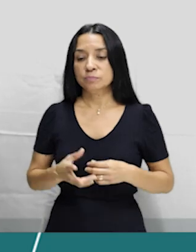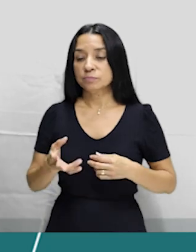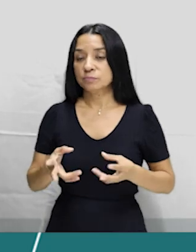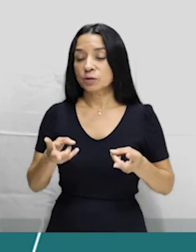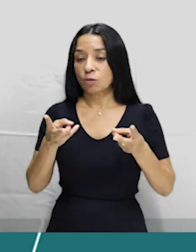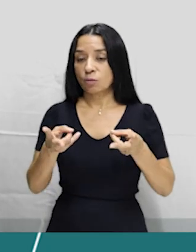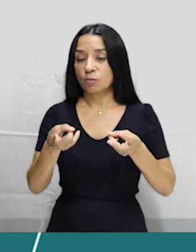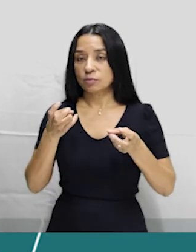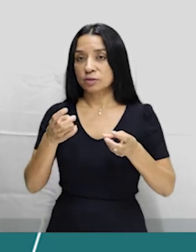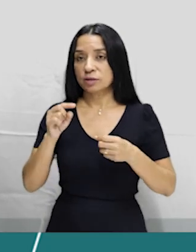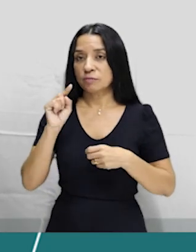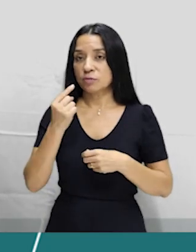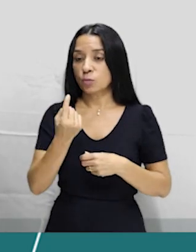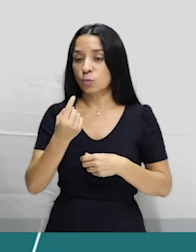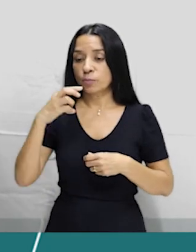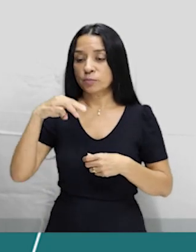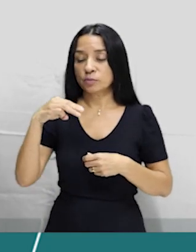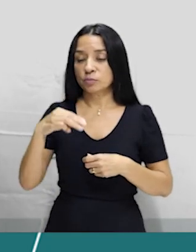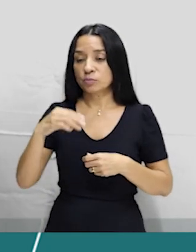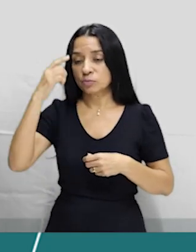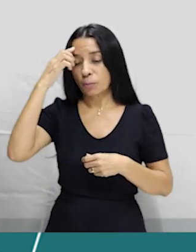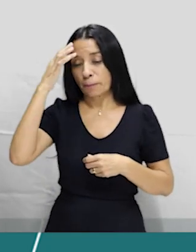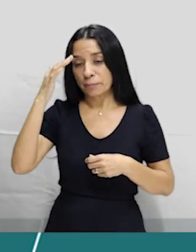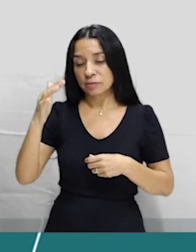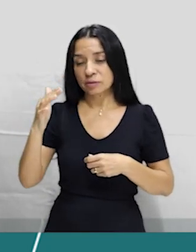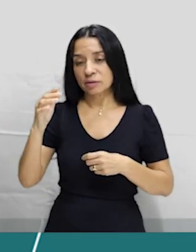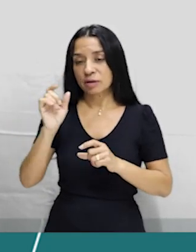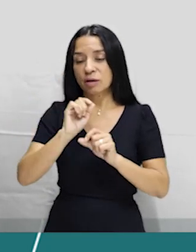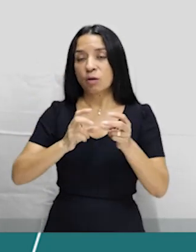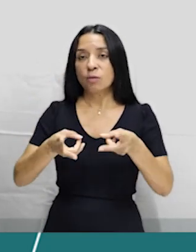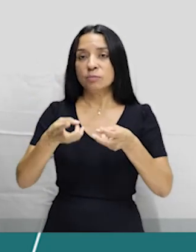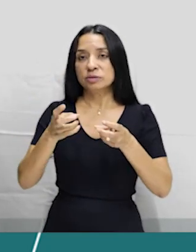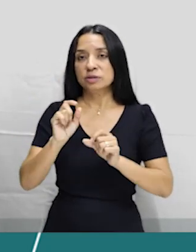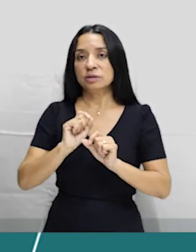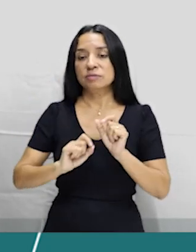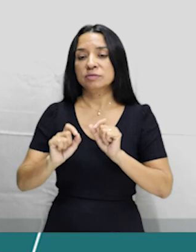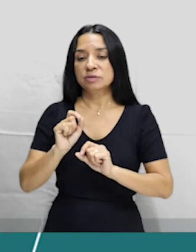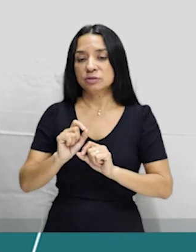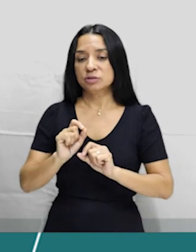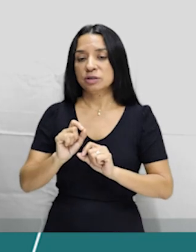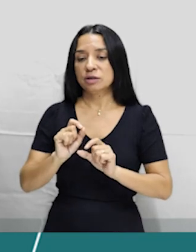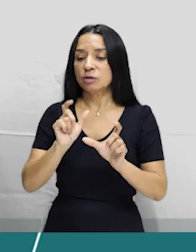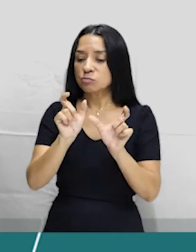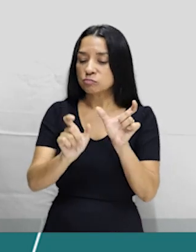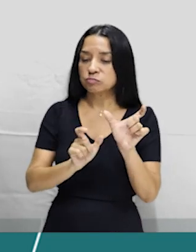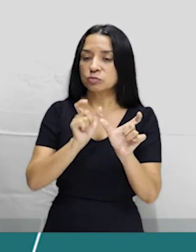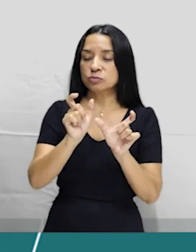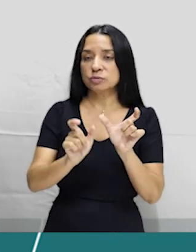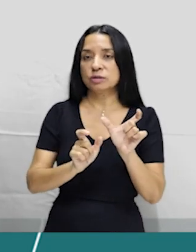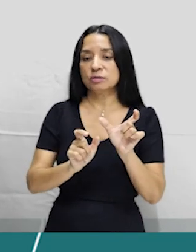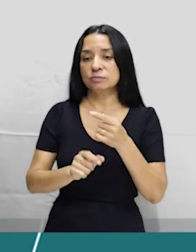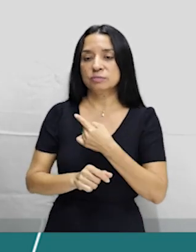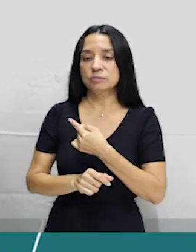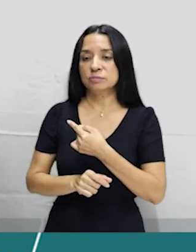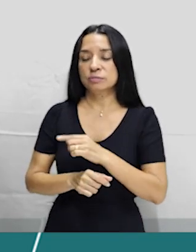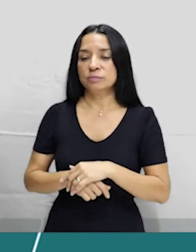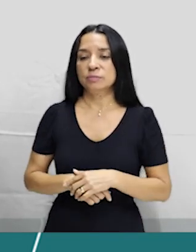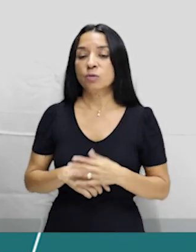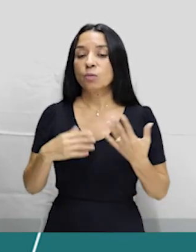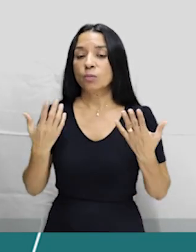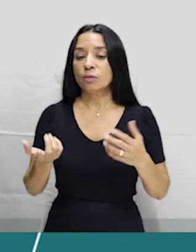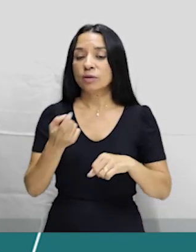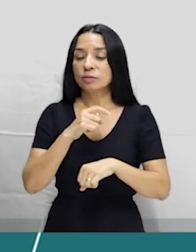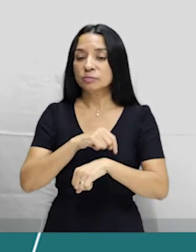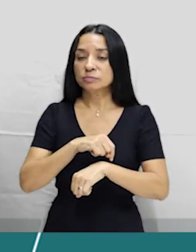Observem, um minuto enquanto vocês pensam, tá? Observem que aqui ele já está conjugado, sea. E eu quero saber qual é o